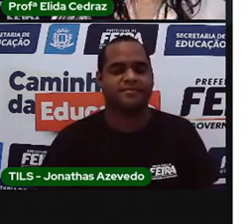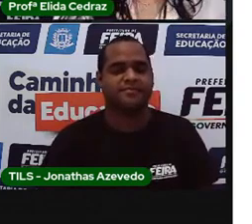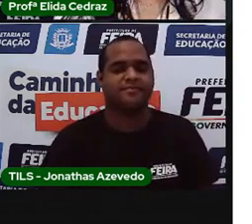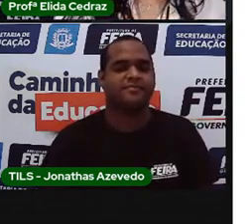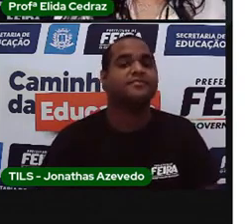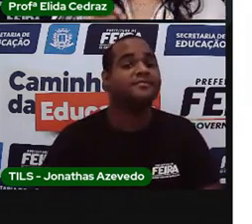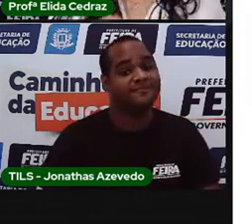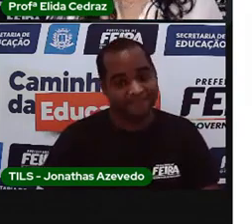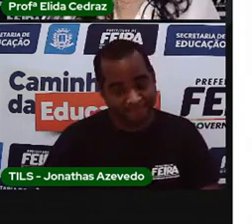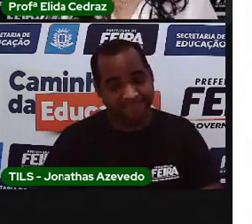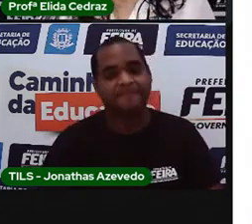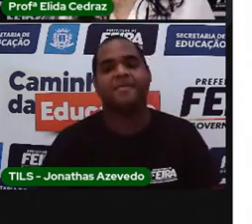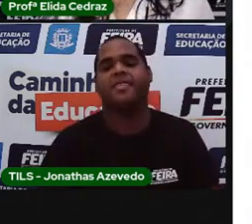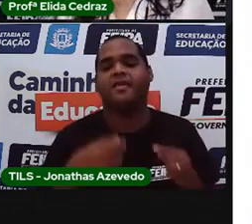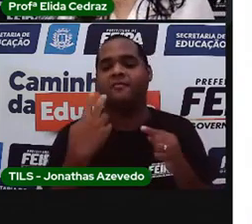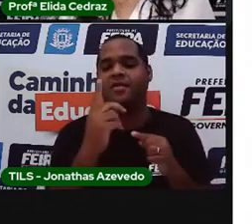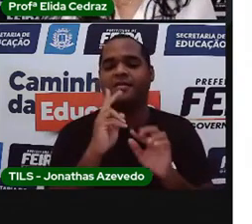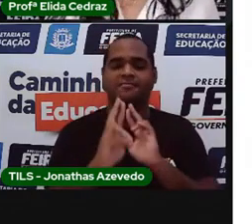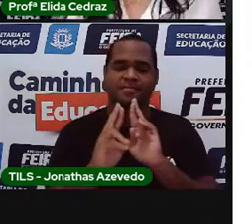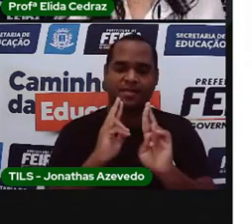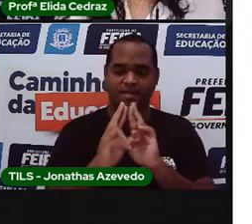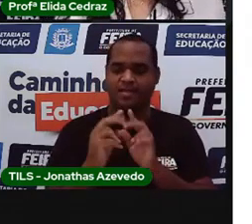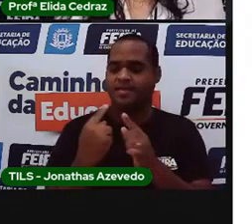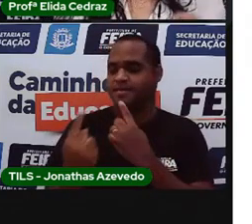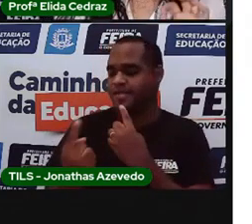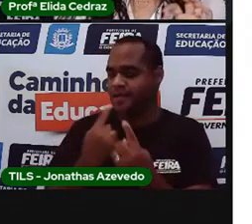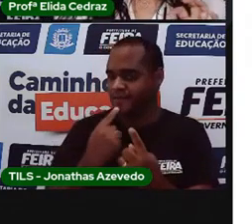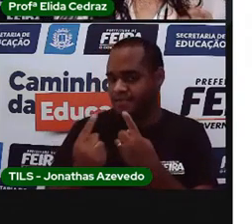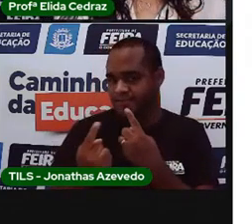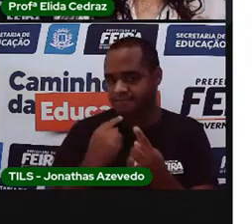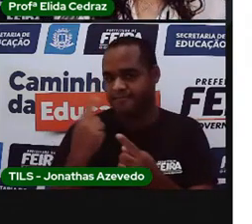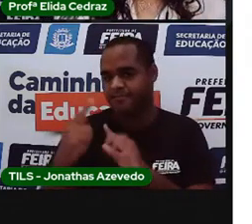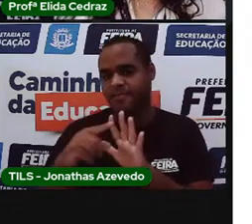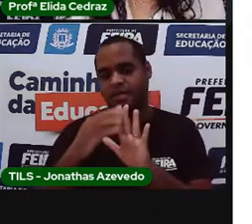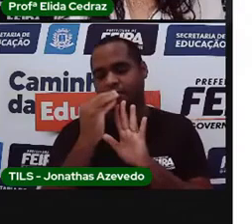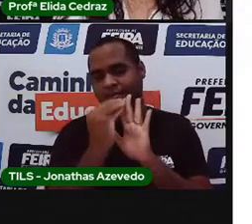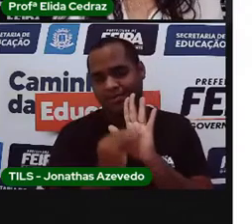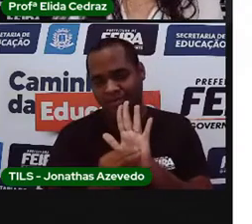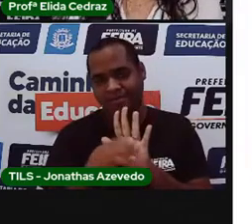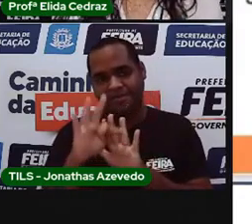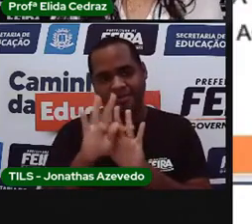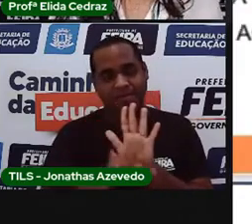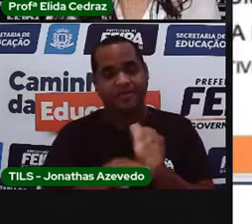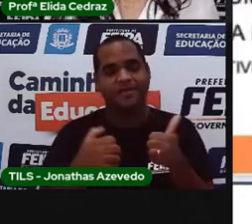Isso. Você vai fazer essa entrevista e anotar tudo por ti?